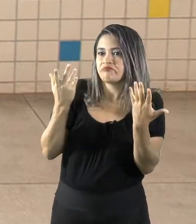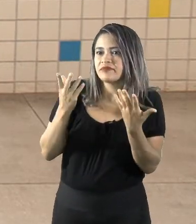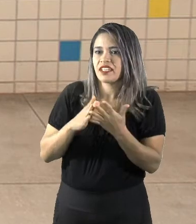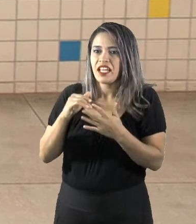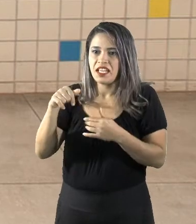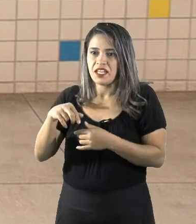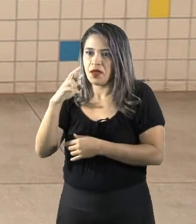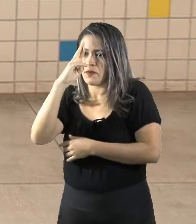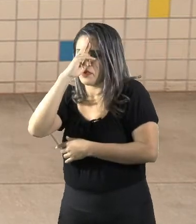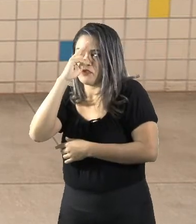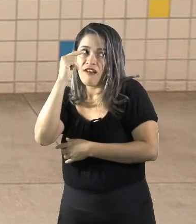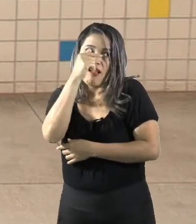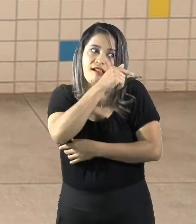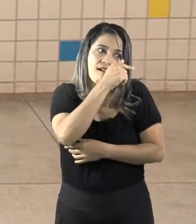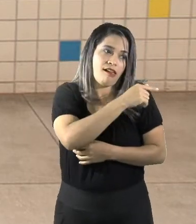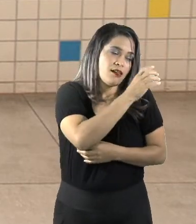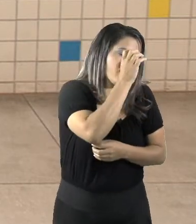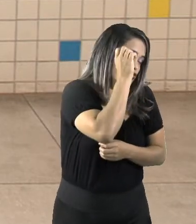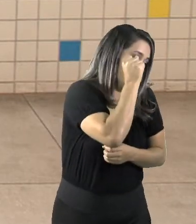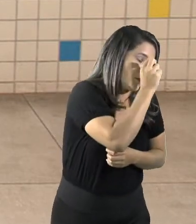lá é meia noite, ele está dormindo.